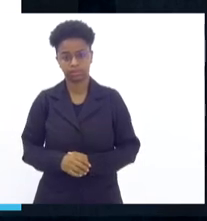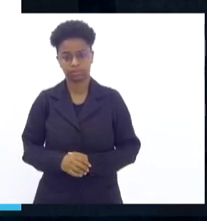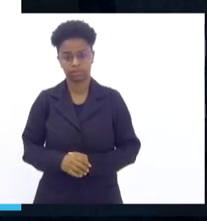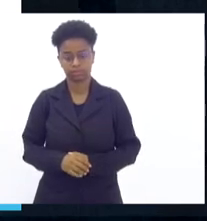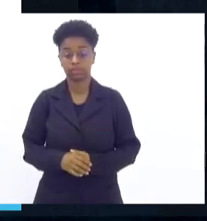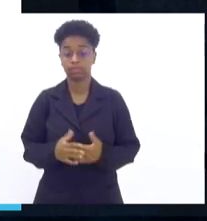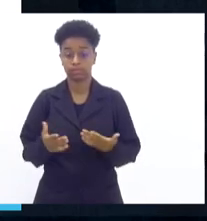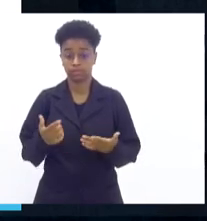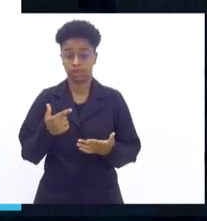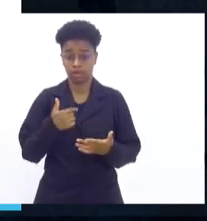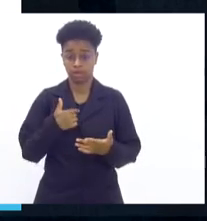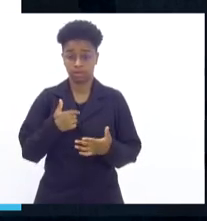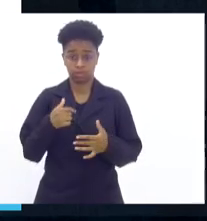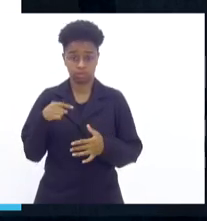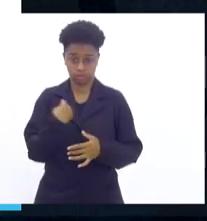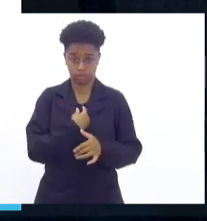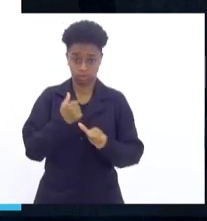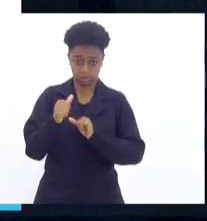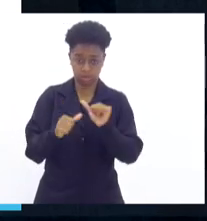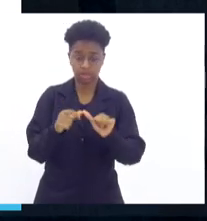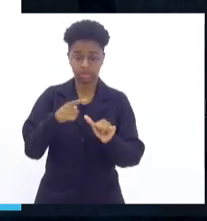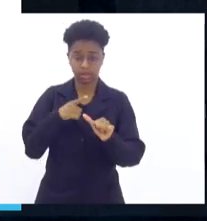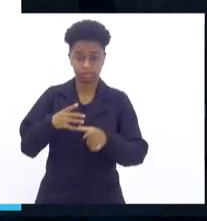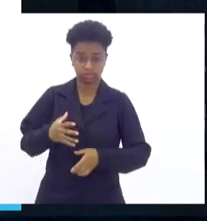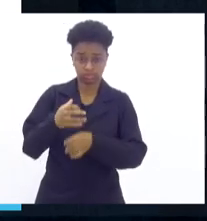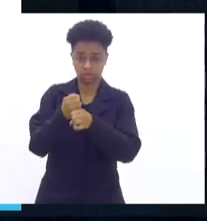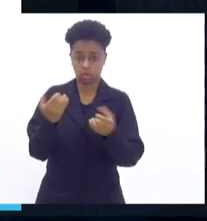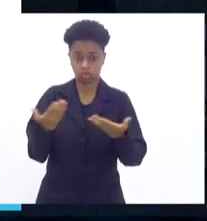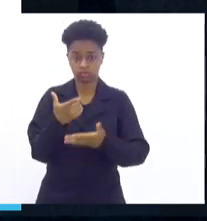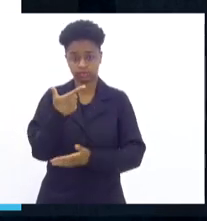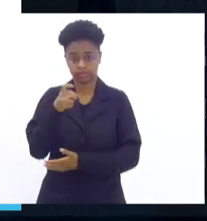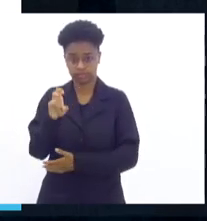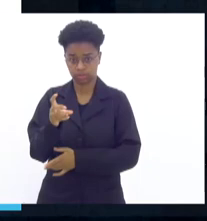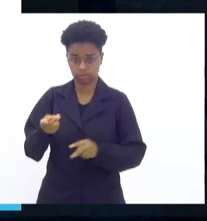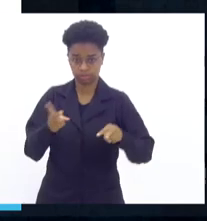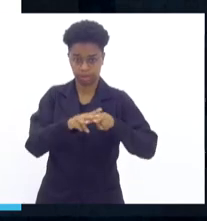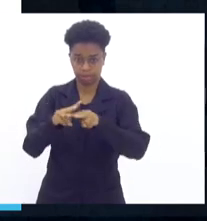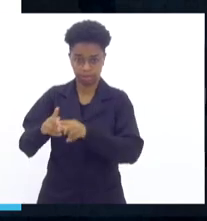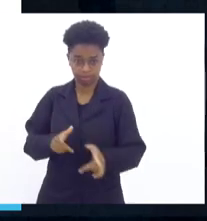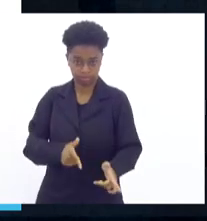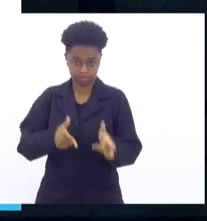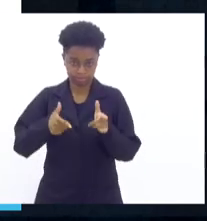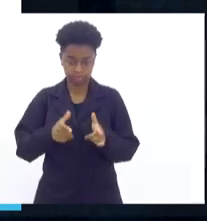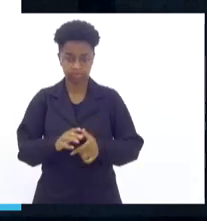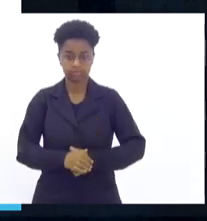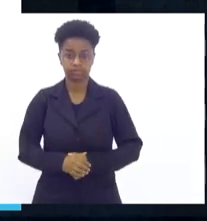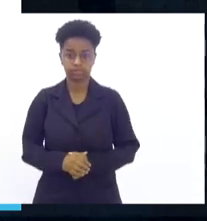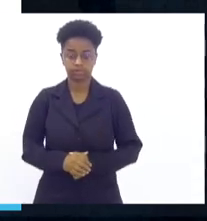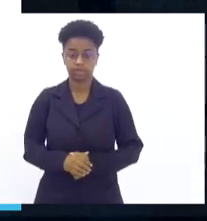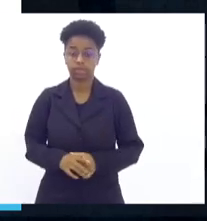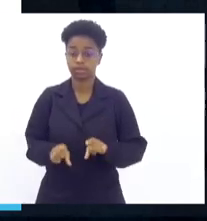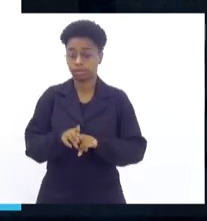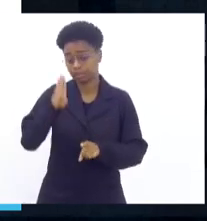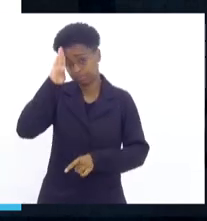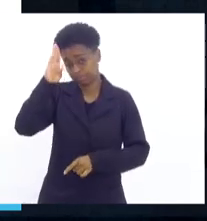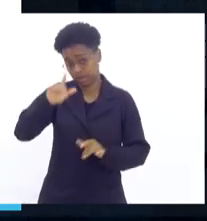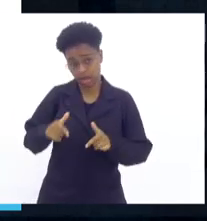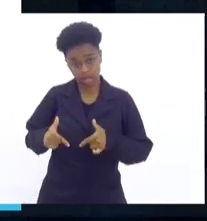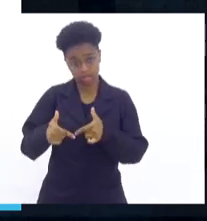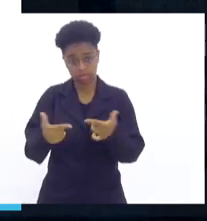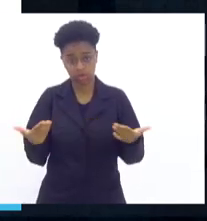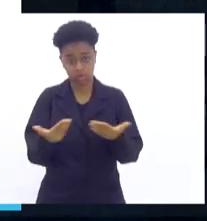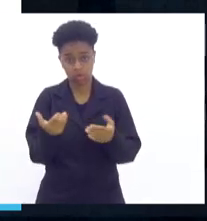Vamos atualizar ali, com o fuzil de hoje são 25 fuzis apreendidos. A nossa principal ação desse ano, que foi